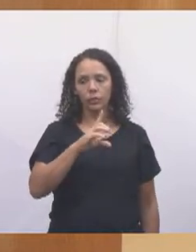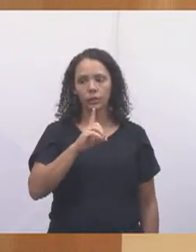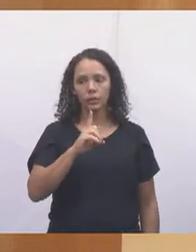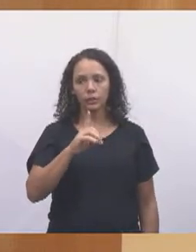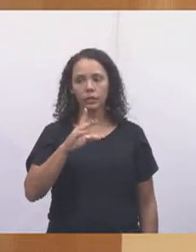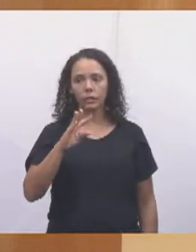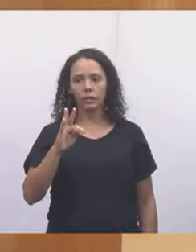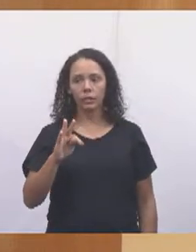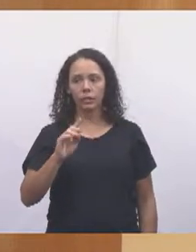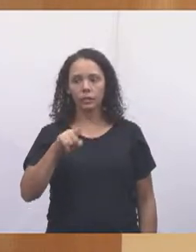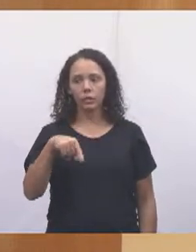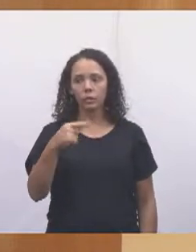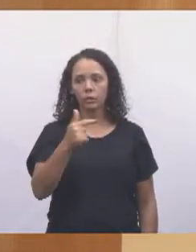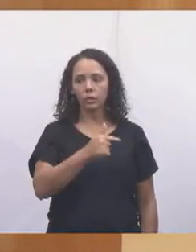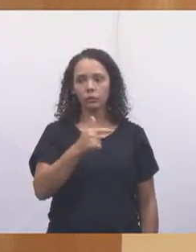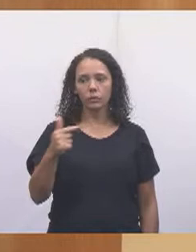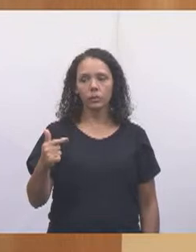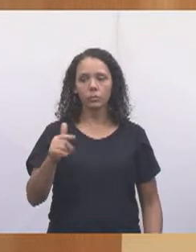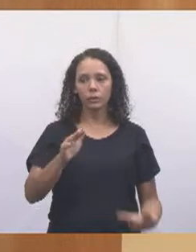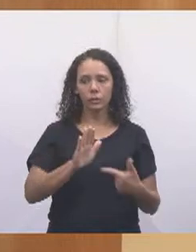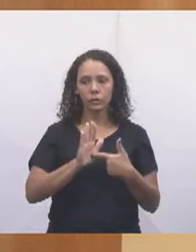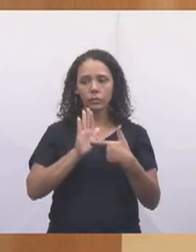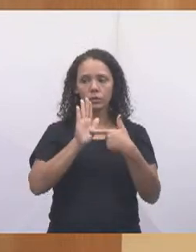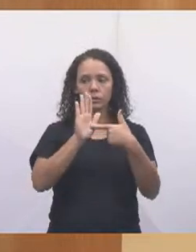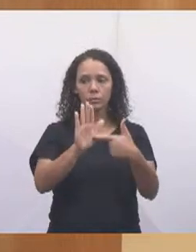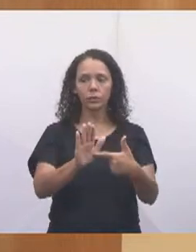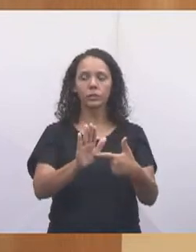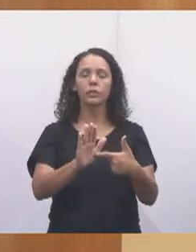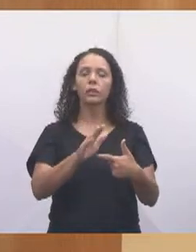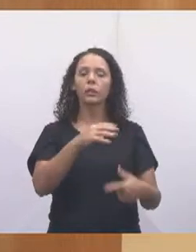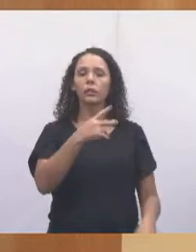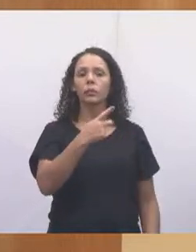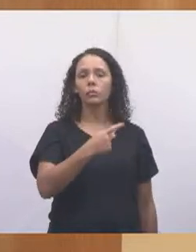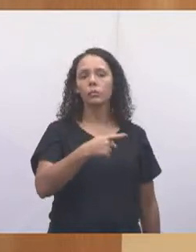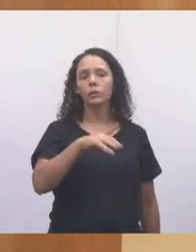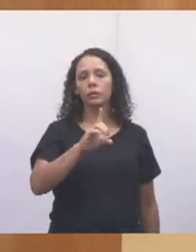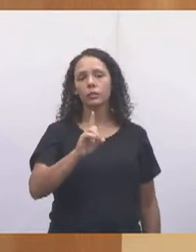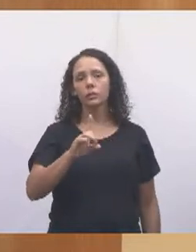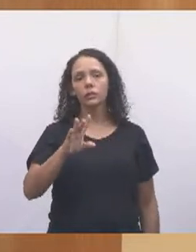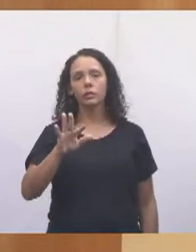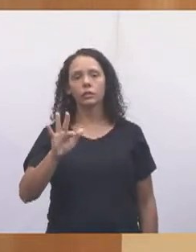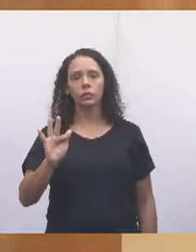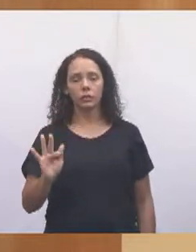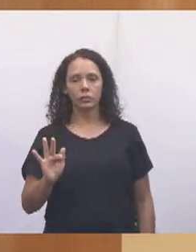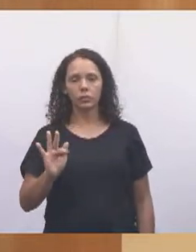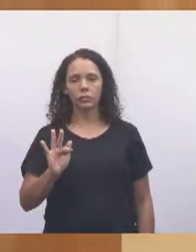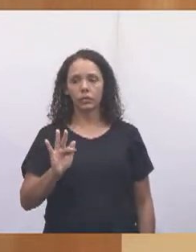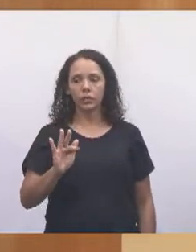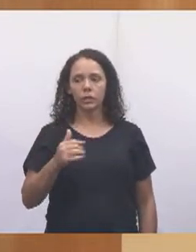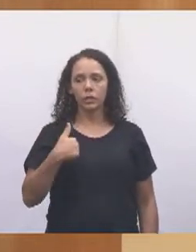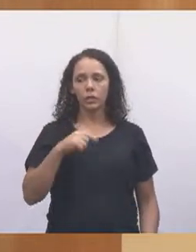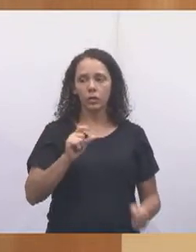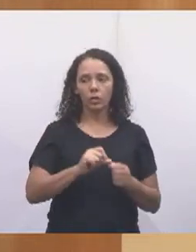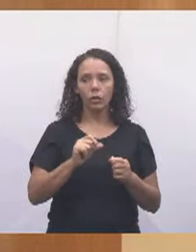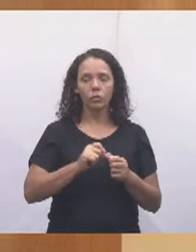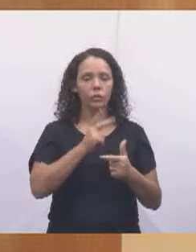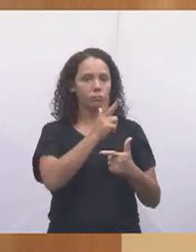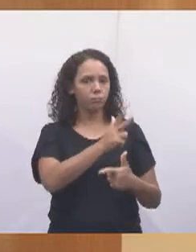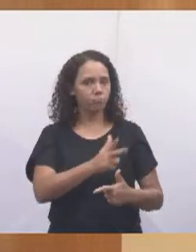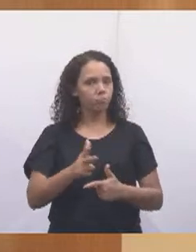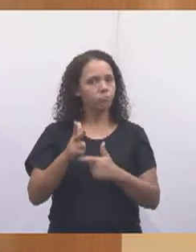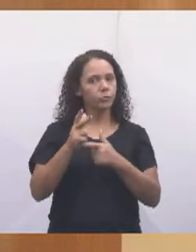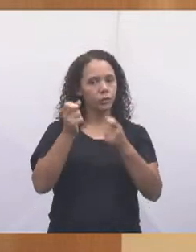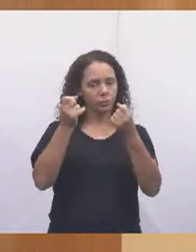semana que vem eu vou estar colocando aqui o PDF digital. Eu fiz um vídeo para falar desse PDF.